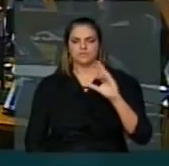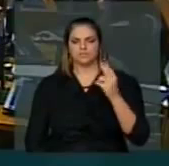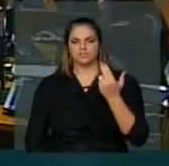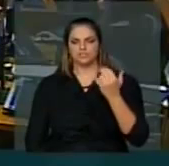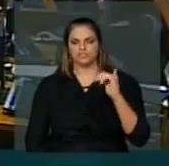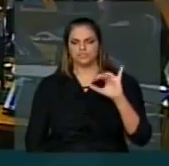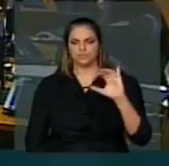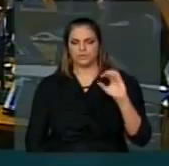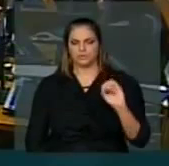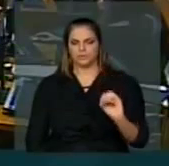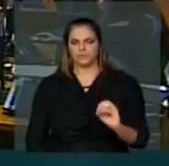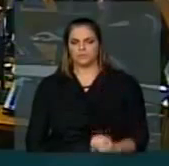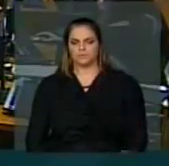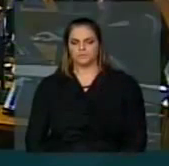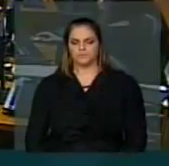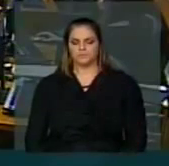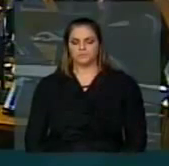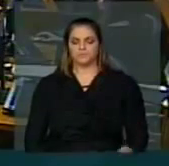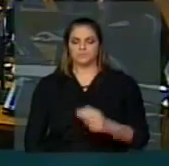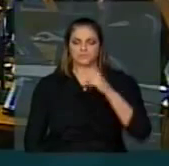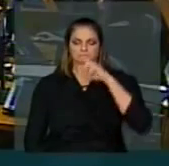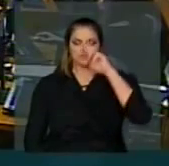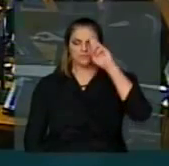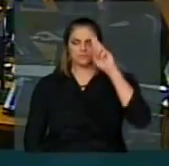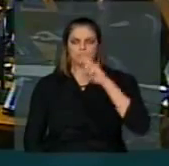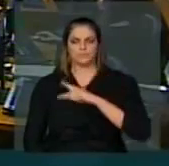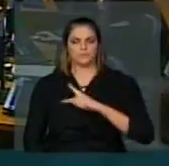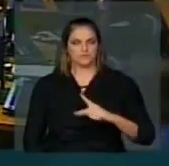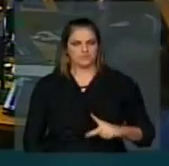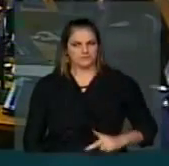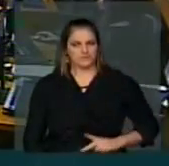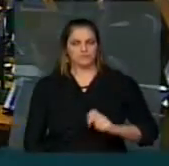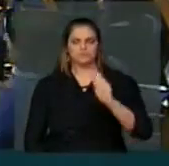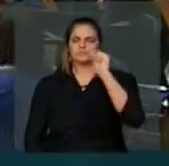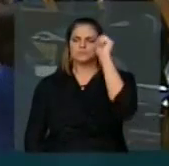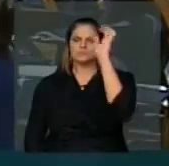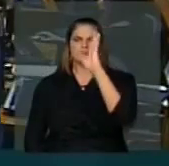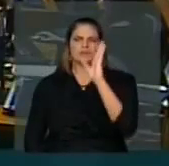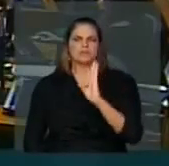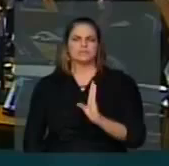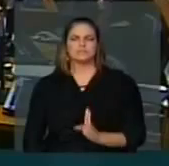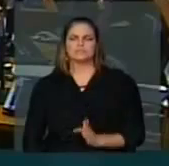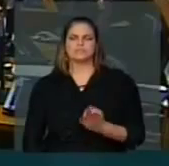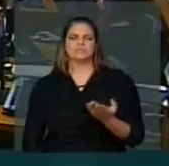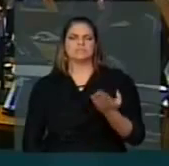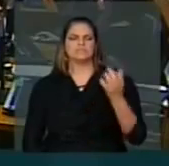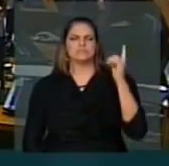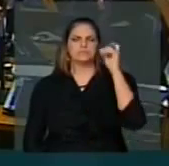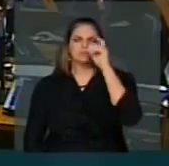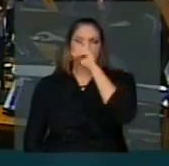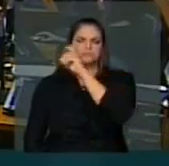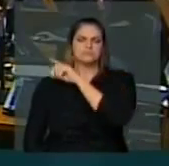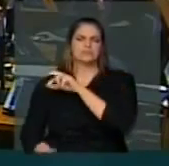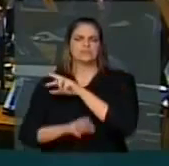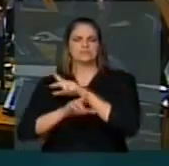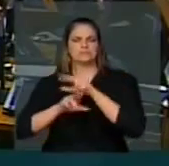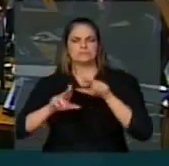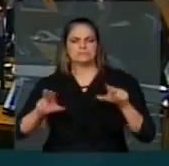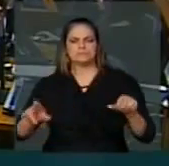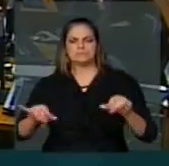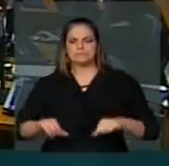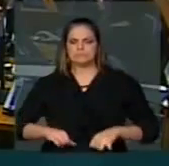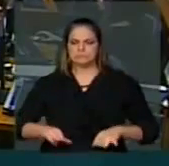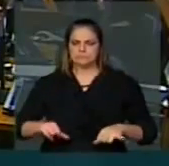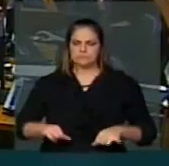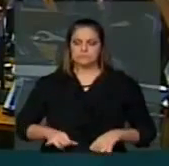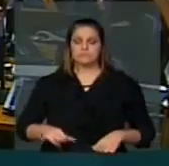Senhor Presidente, nesse Brasil de tantas tragédias e de tantas dores, quero destacar aqui,